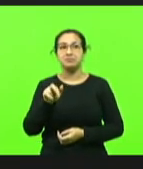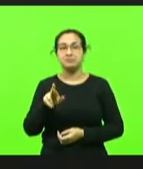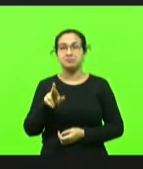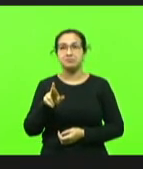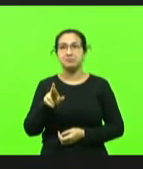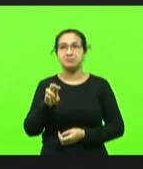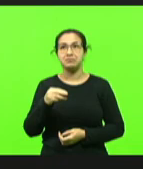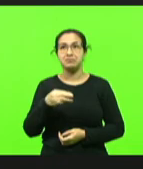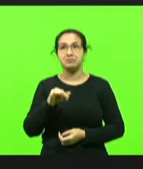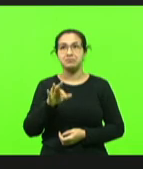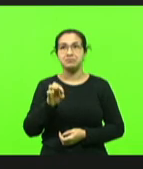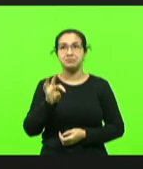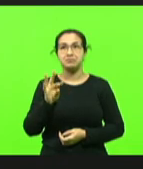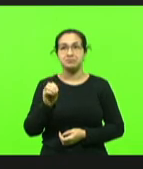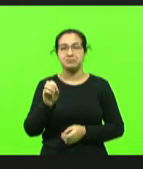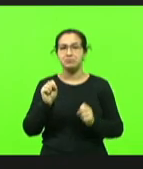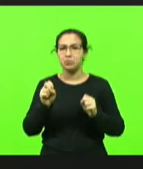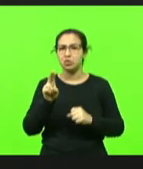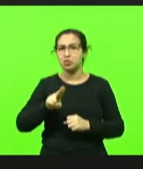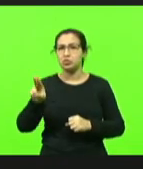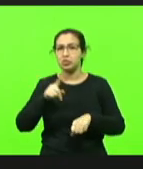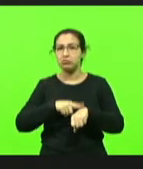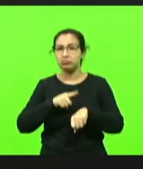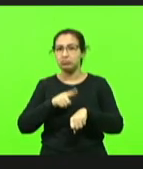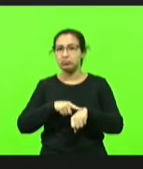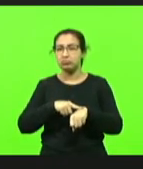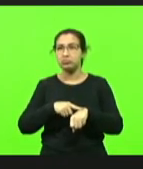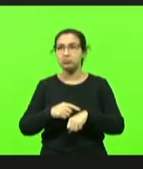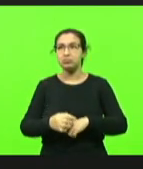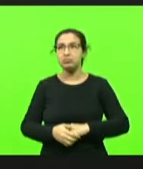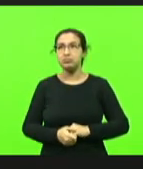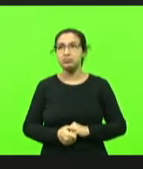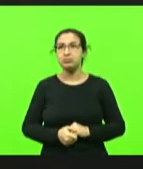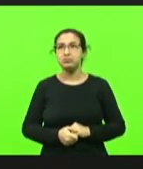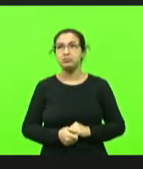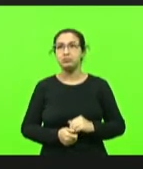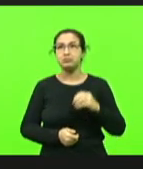posso usar o horário dos partidos? Sim, vossa excelência